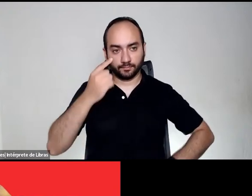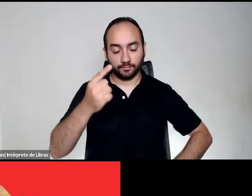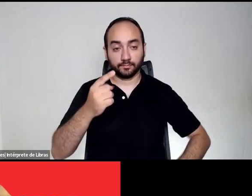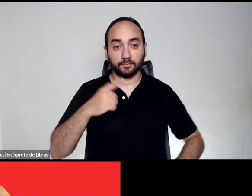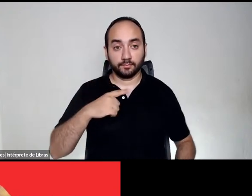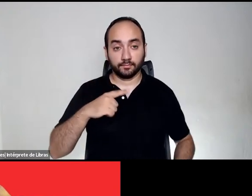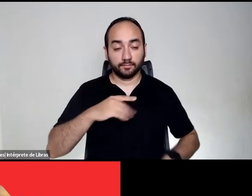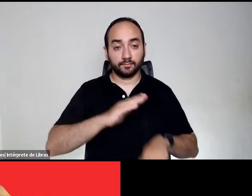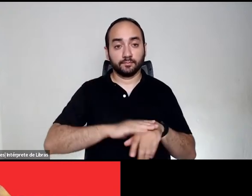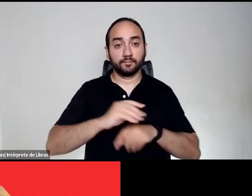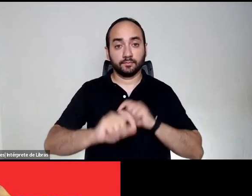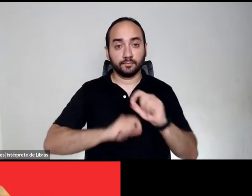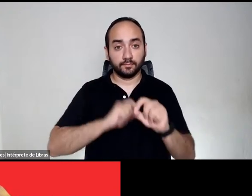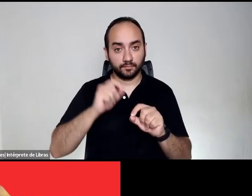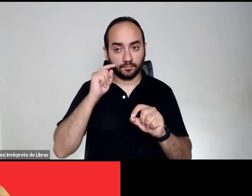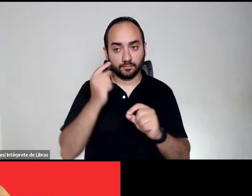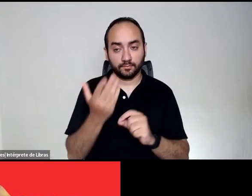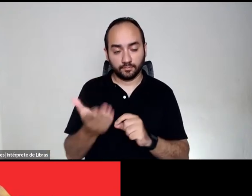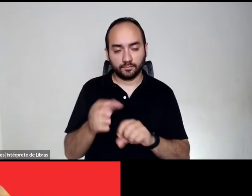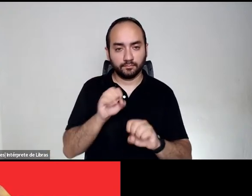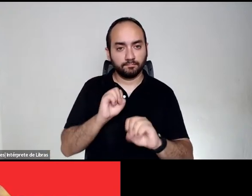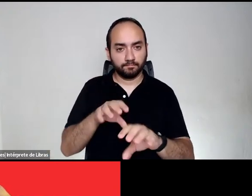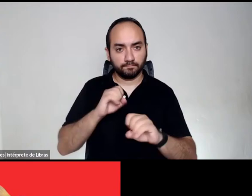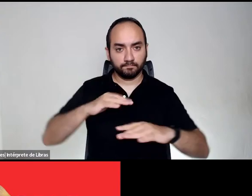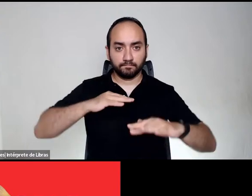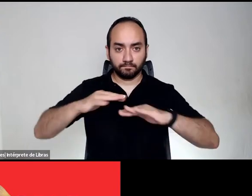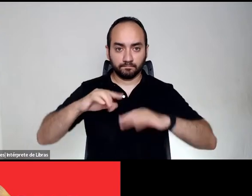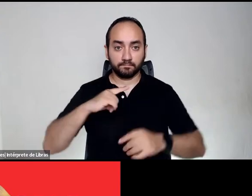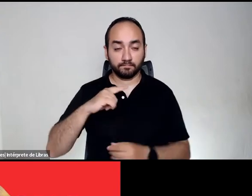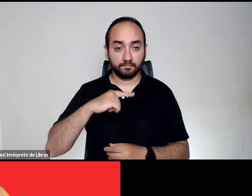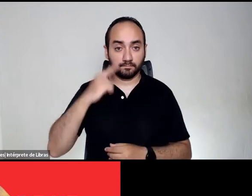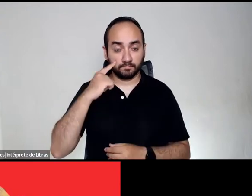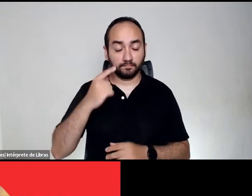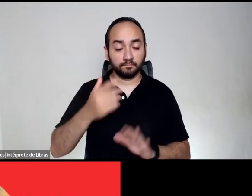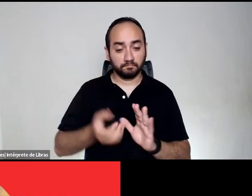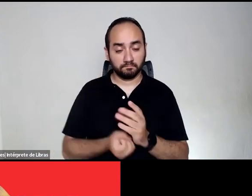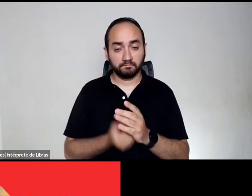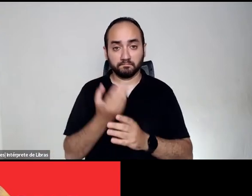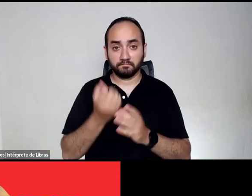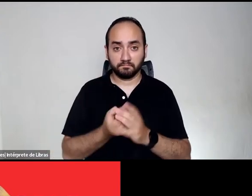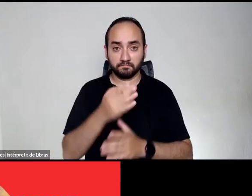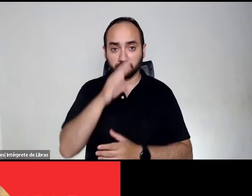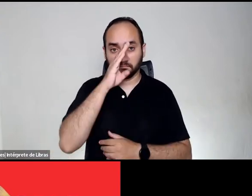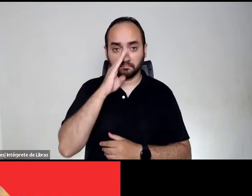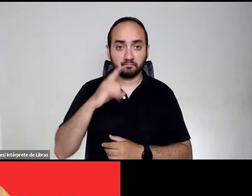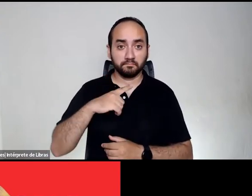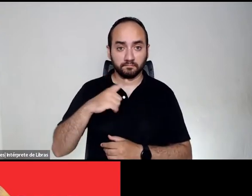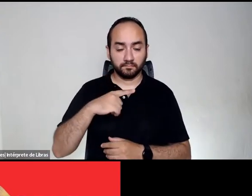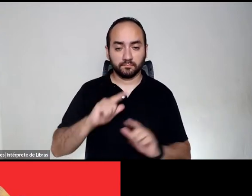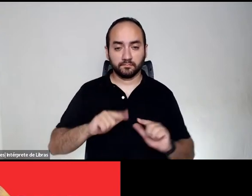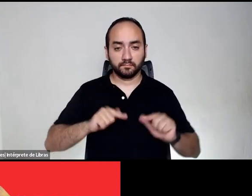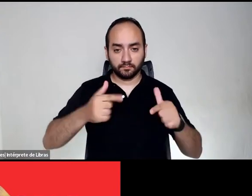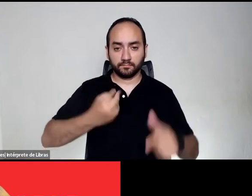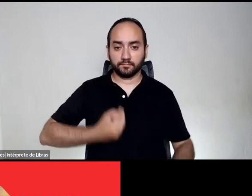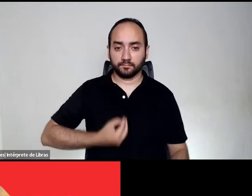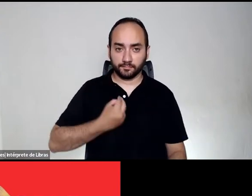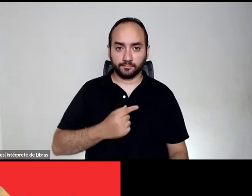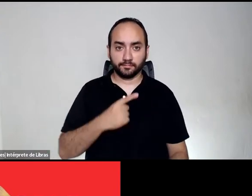os próprios educadores do SESC mostrando os movimentos, há uma promoção gratuita do estilo de vida ativo,